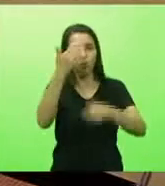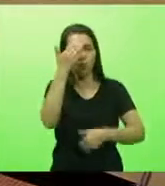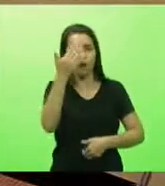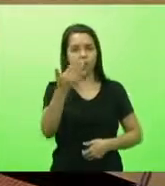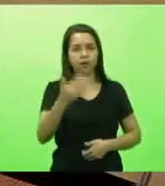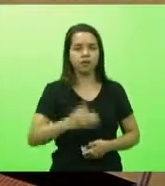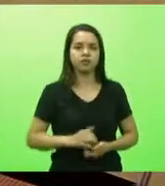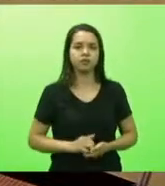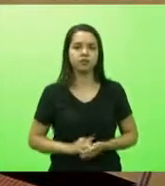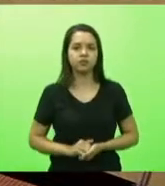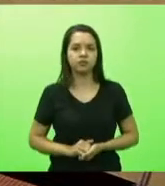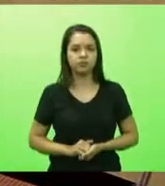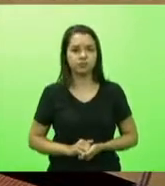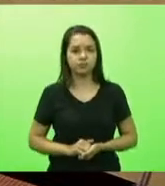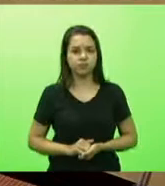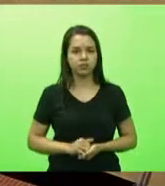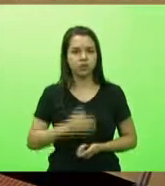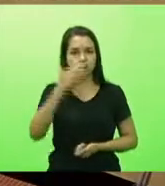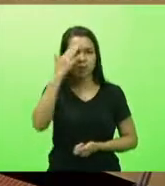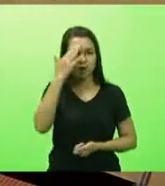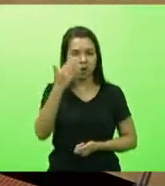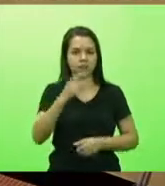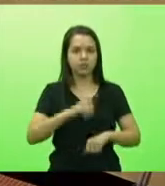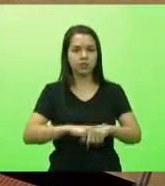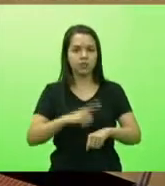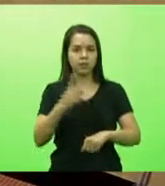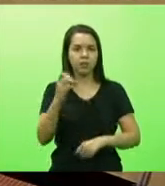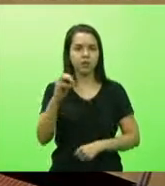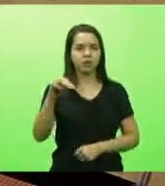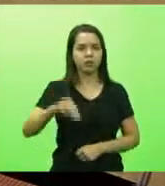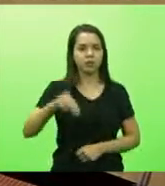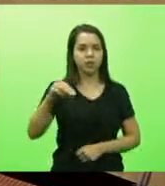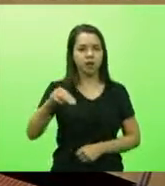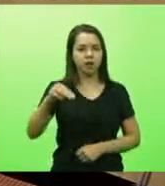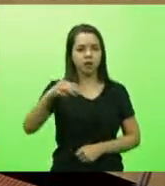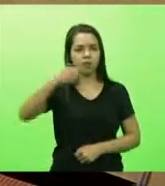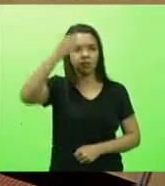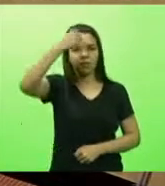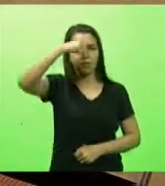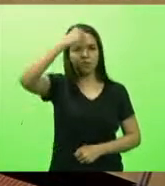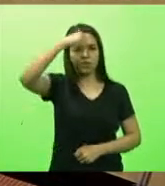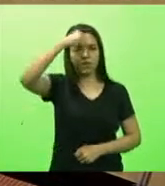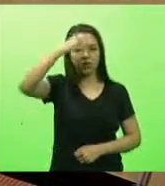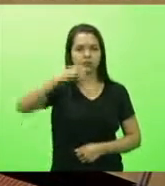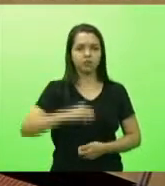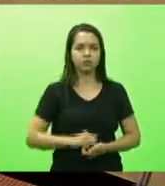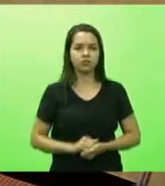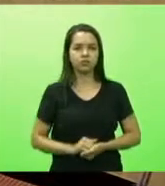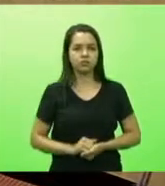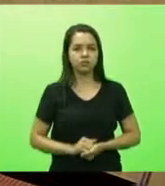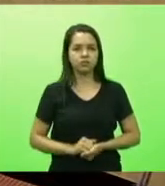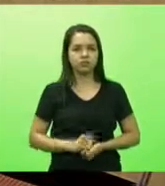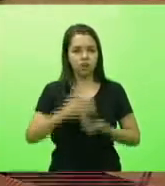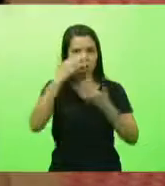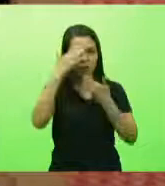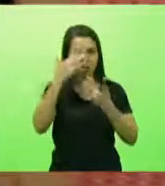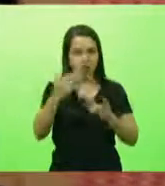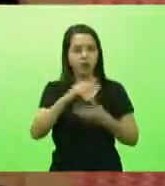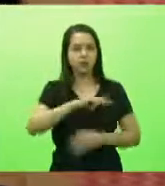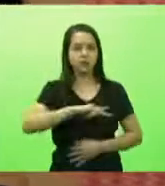Obrigado, deputado. Por 10 minutos, deputado Maurício Scudilac. Obrigado, senhor presidente.